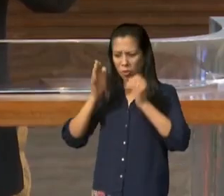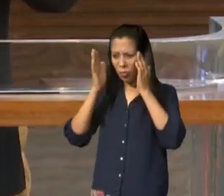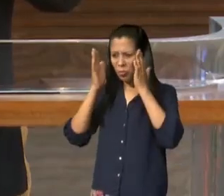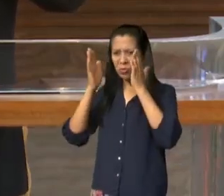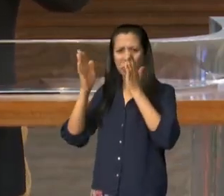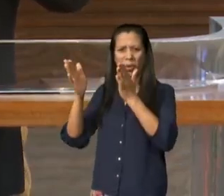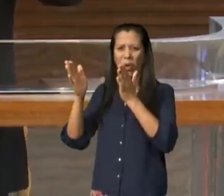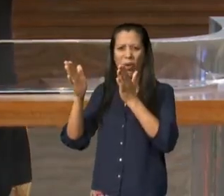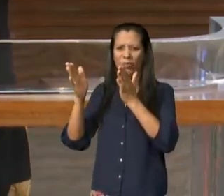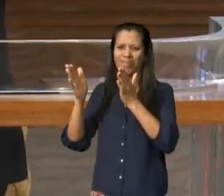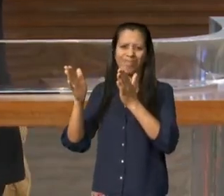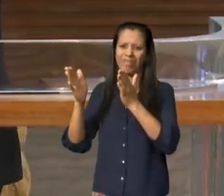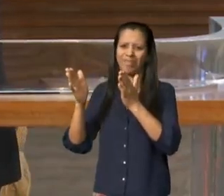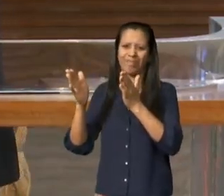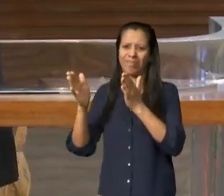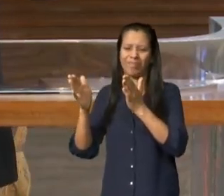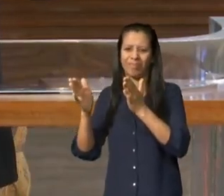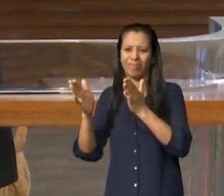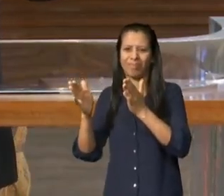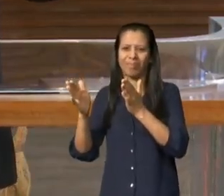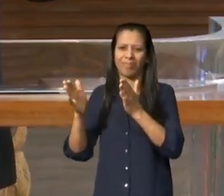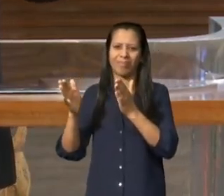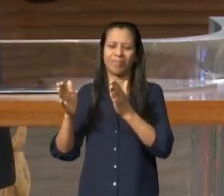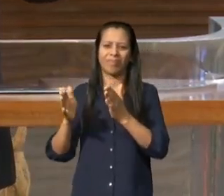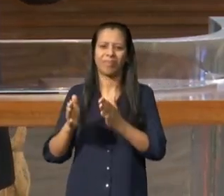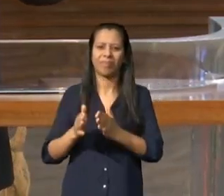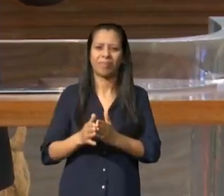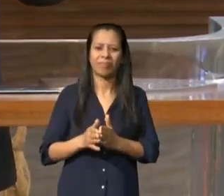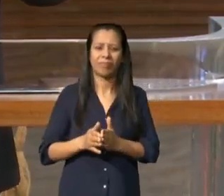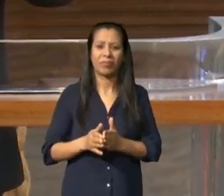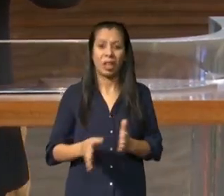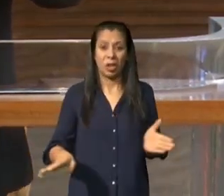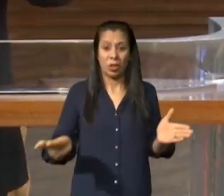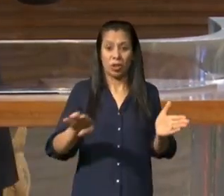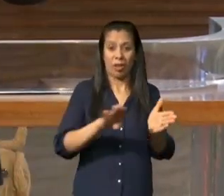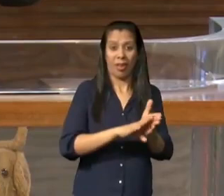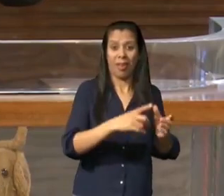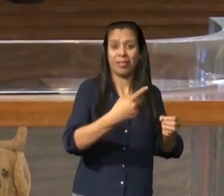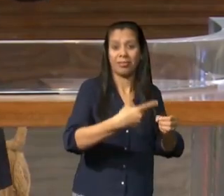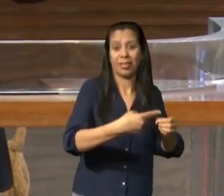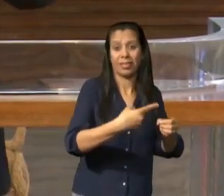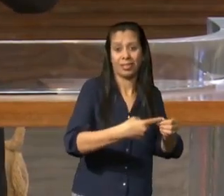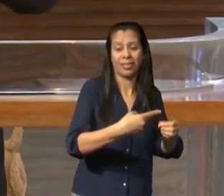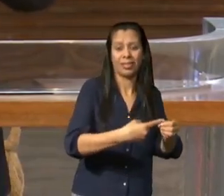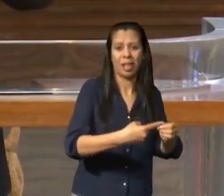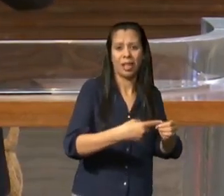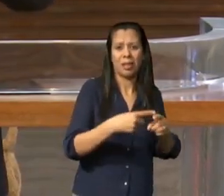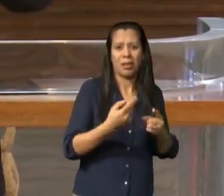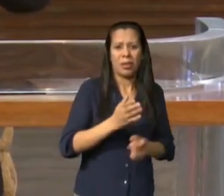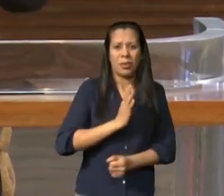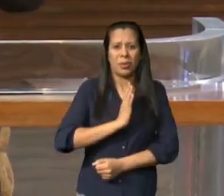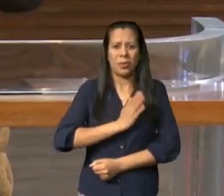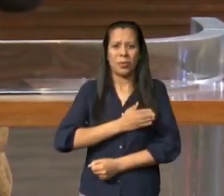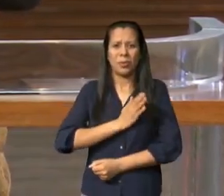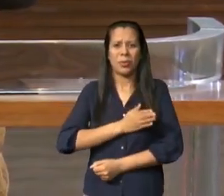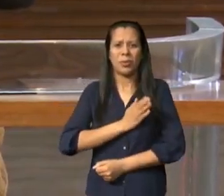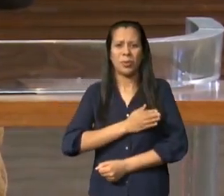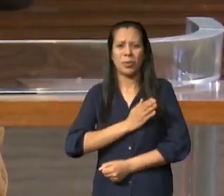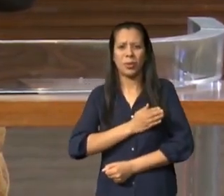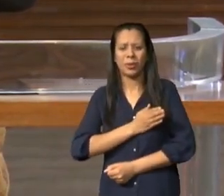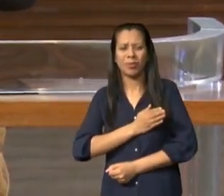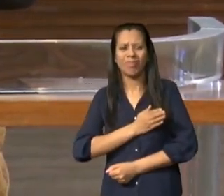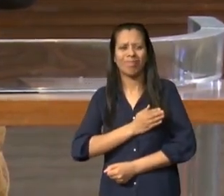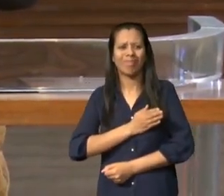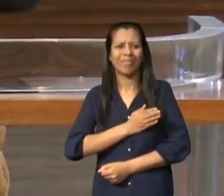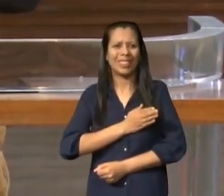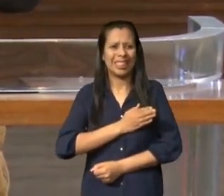diferentes queriam alcançar o objetivo único entrar na terra prometida mas o coração ainda estava arraigado com